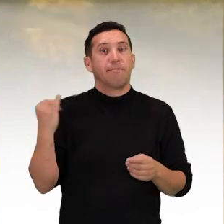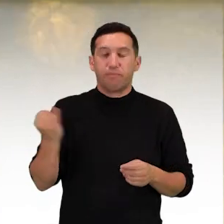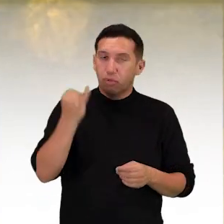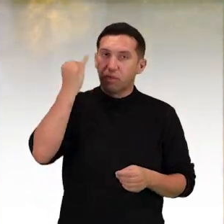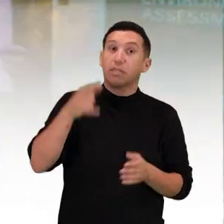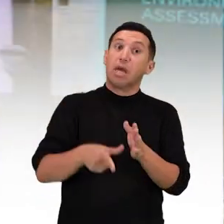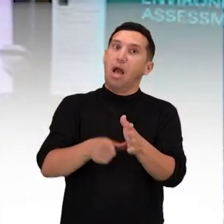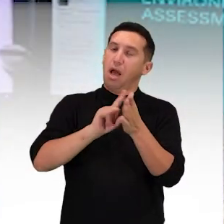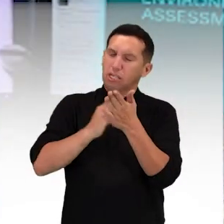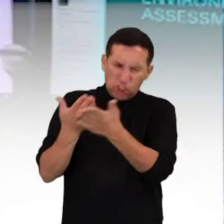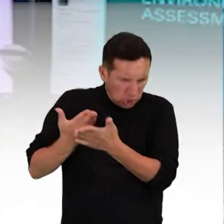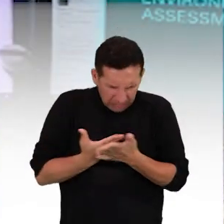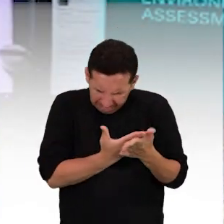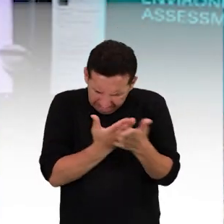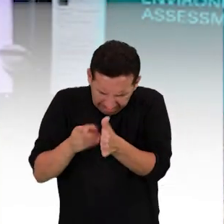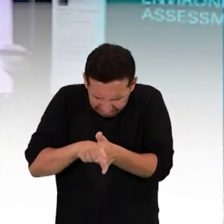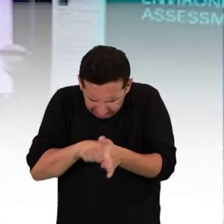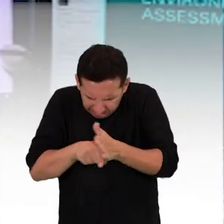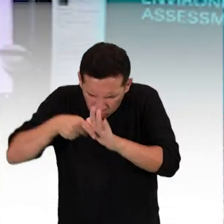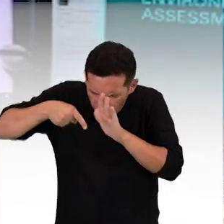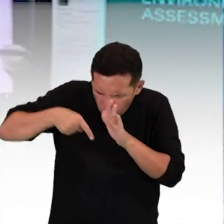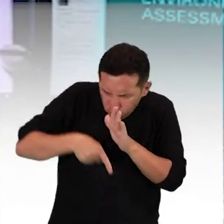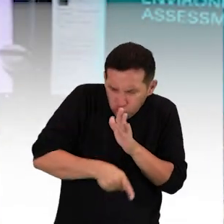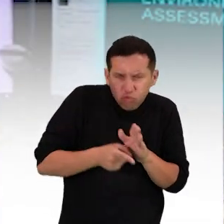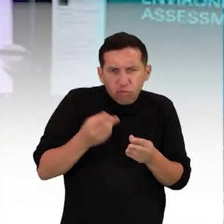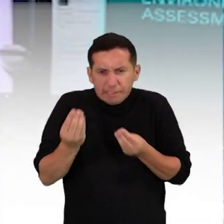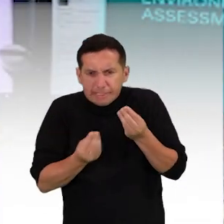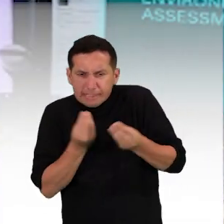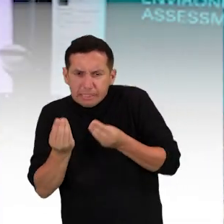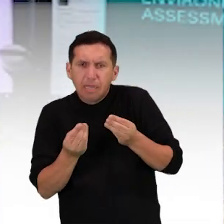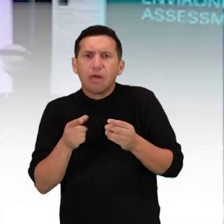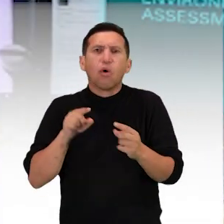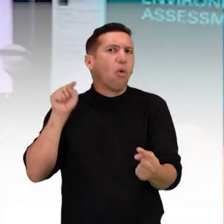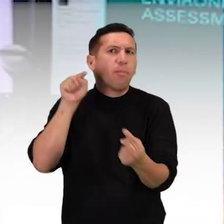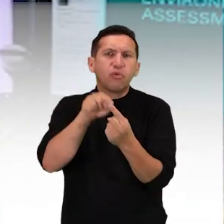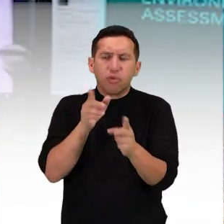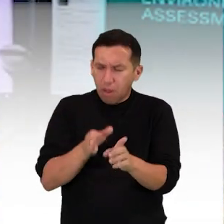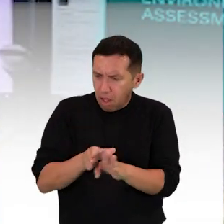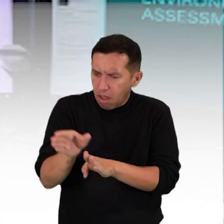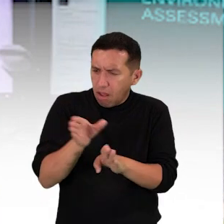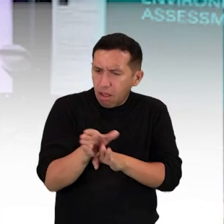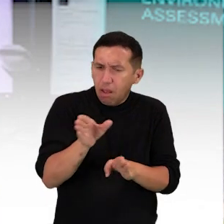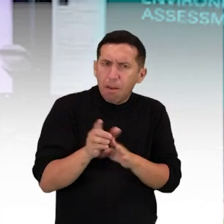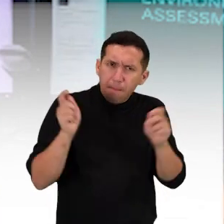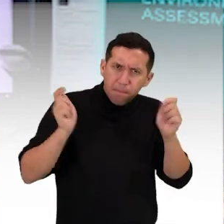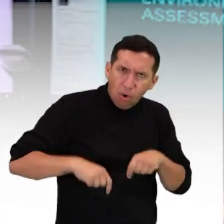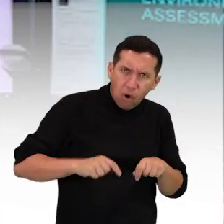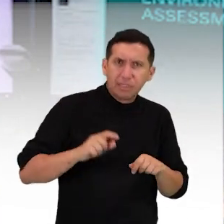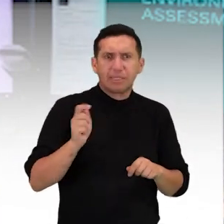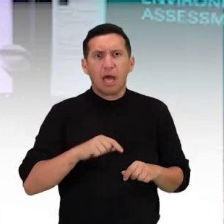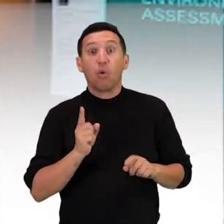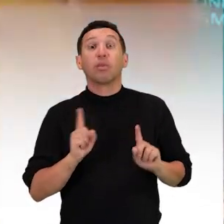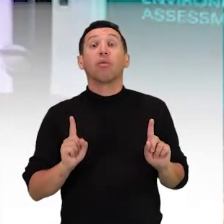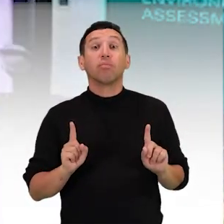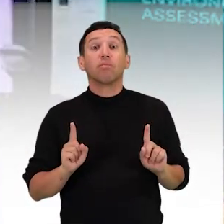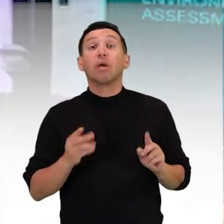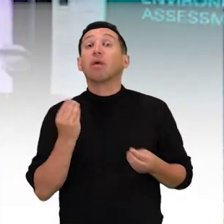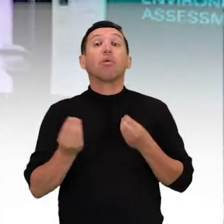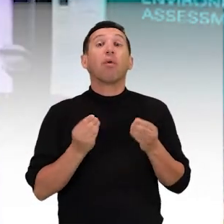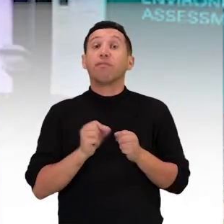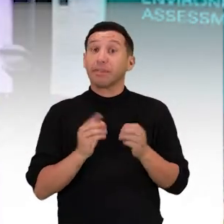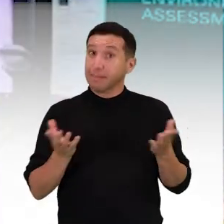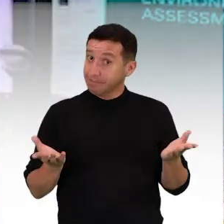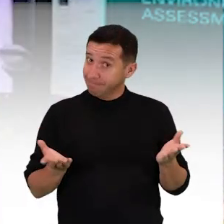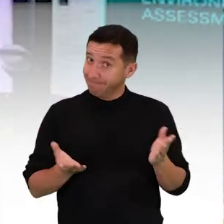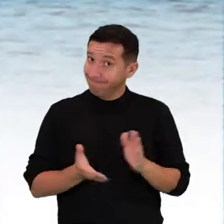tenhamos ali estudos muito profundos que venham a orientar o que pode ser feito, se pode ser